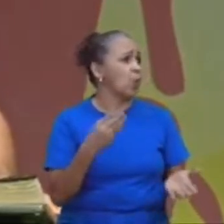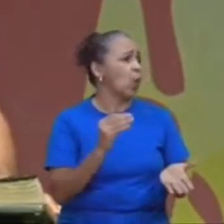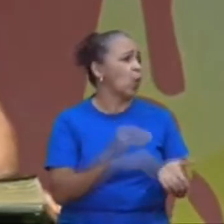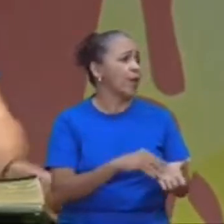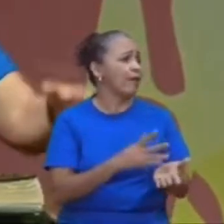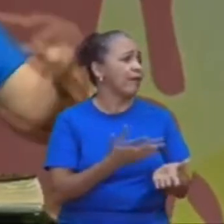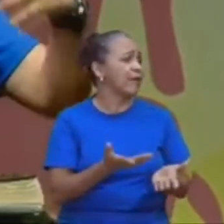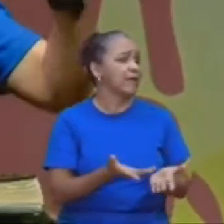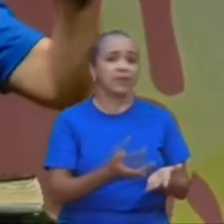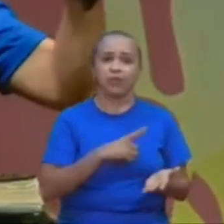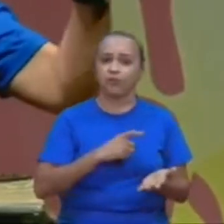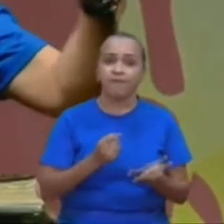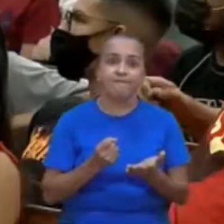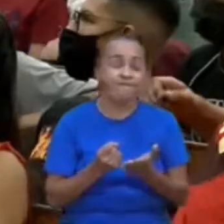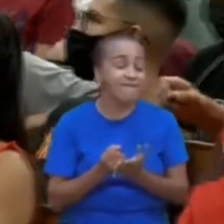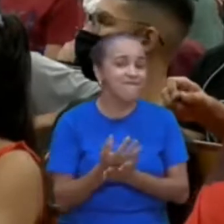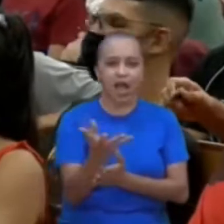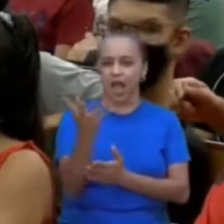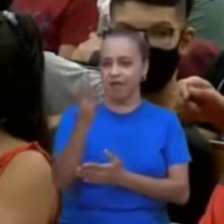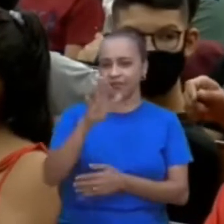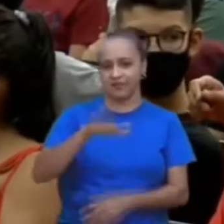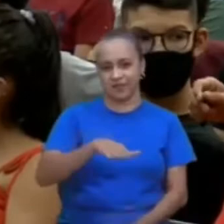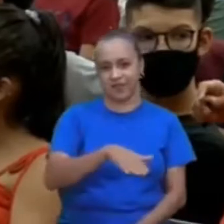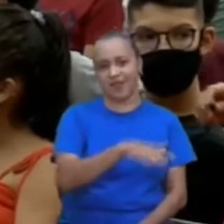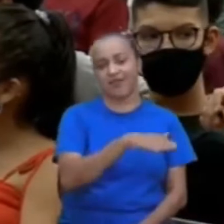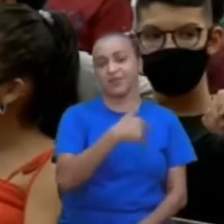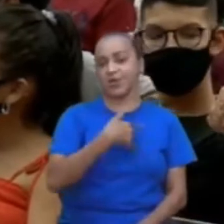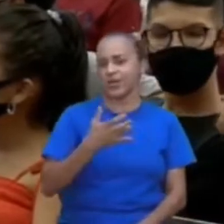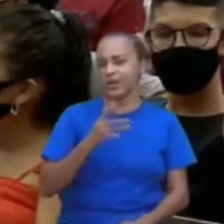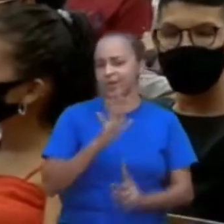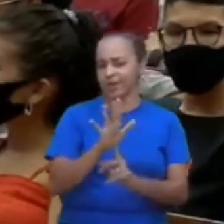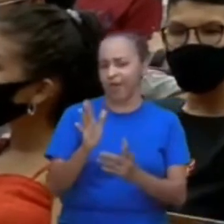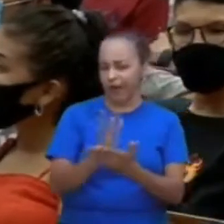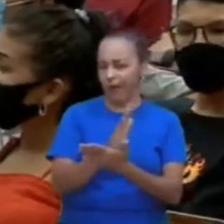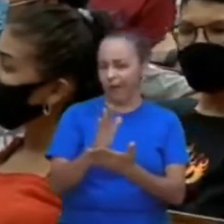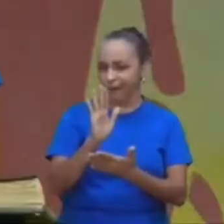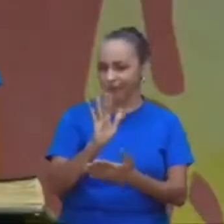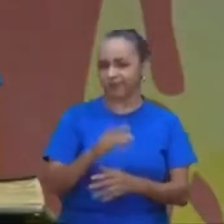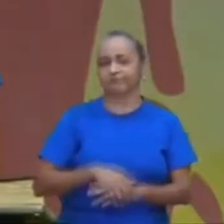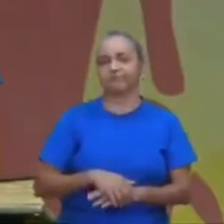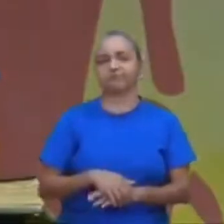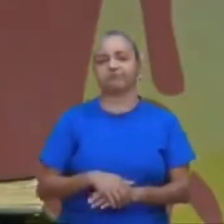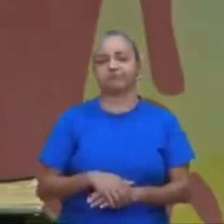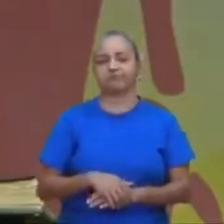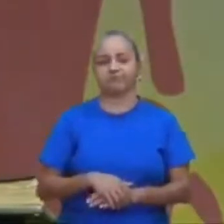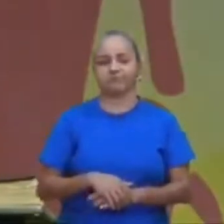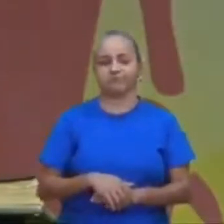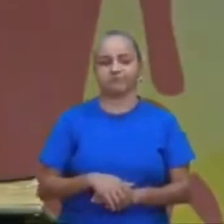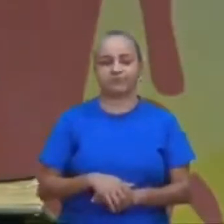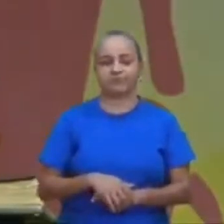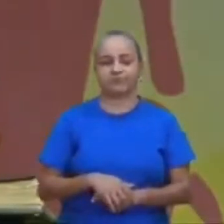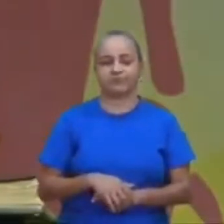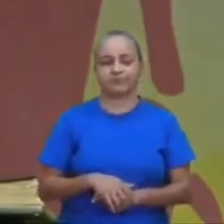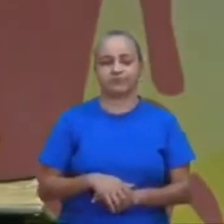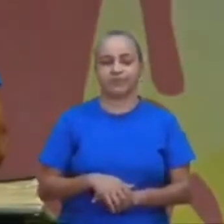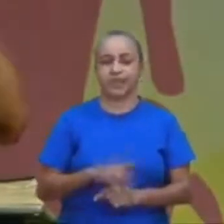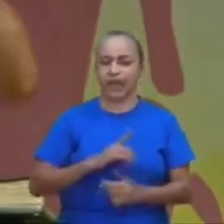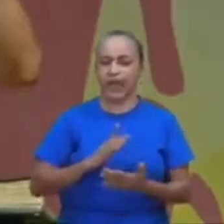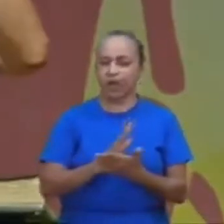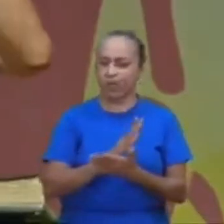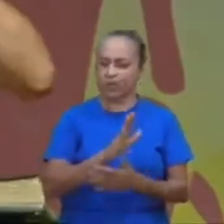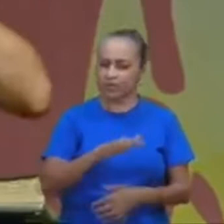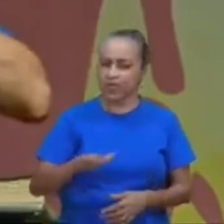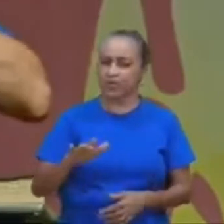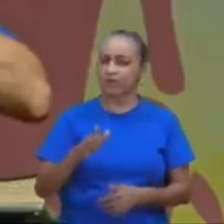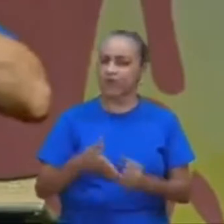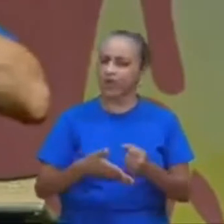coloquei aqui, então, tem muitas crianças, eu queria destacar algumas, que, que vão nos ajudar, a tirar alguns